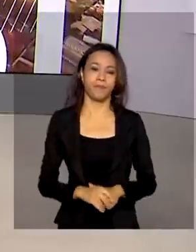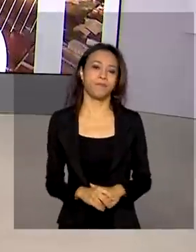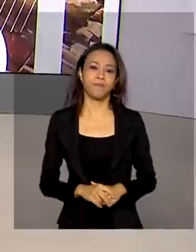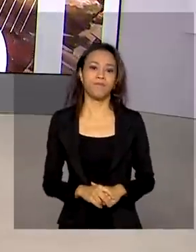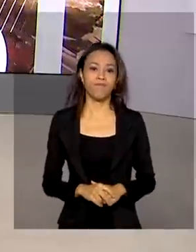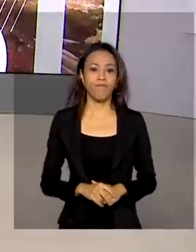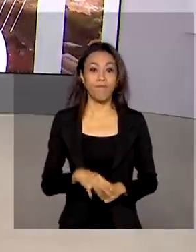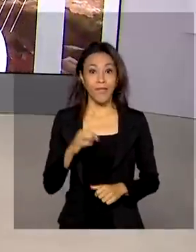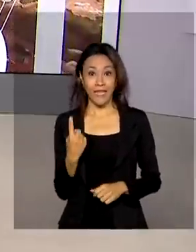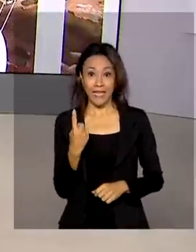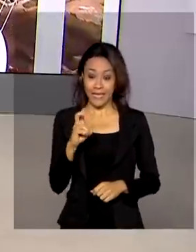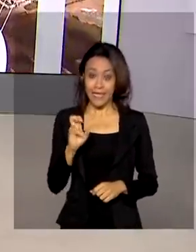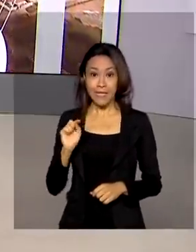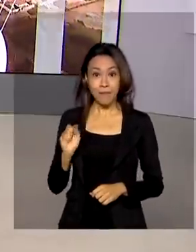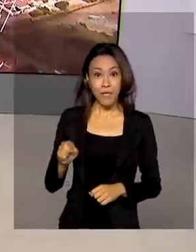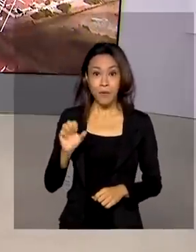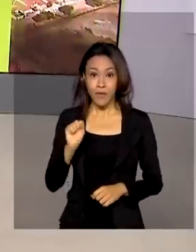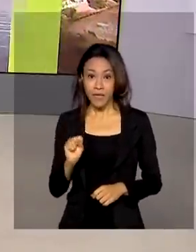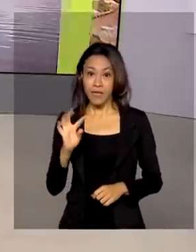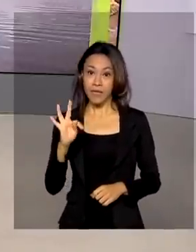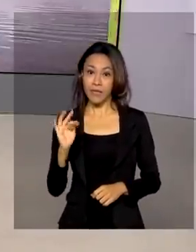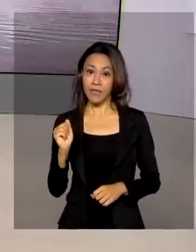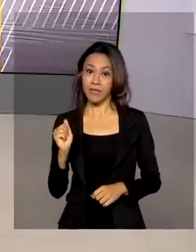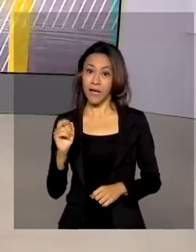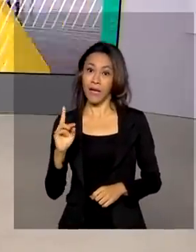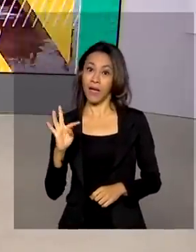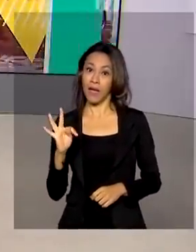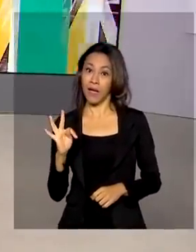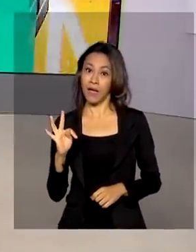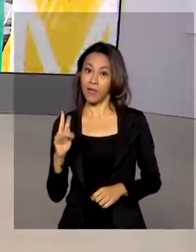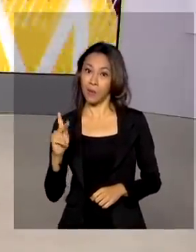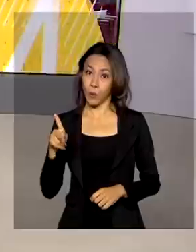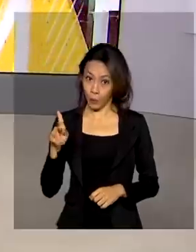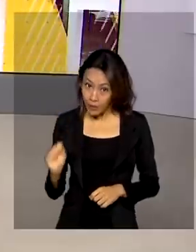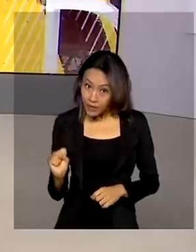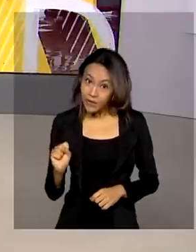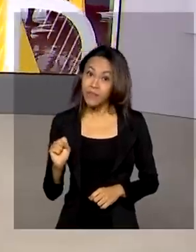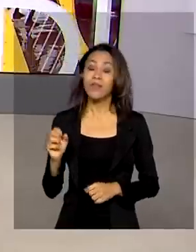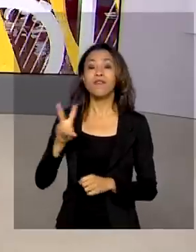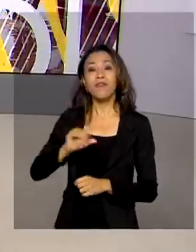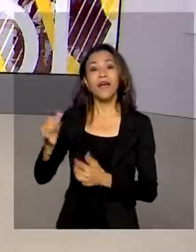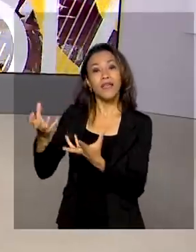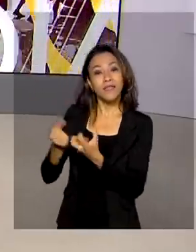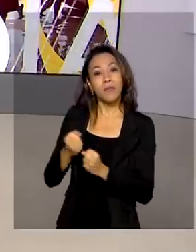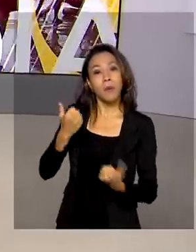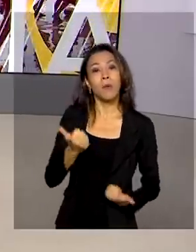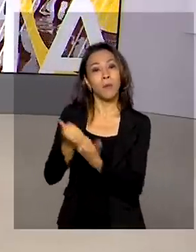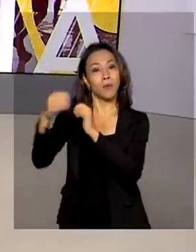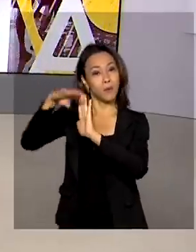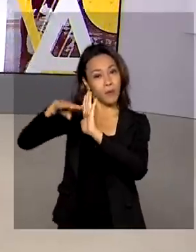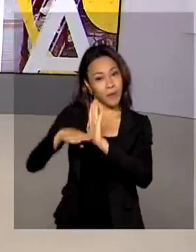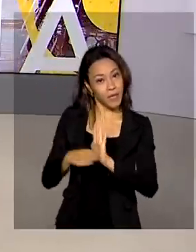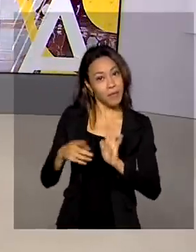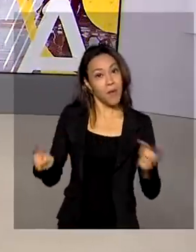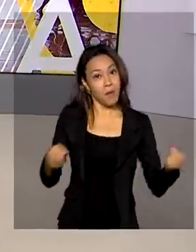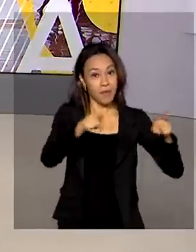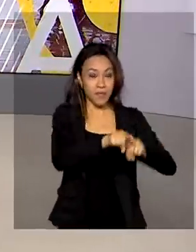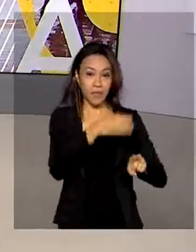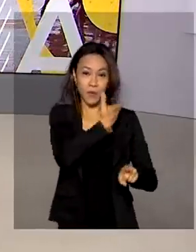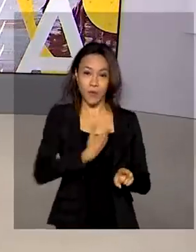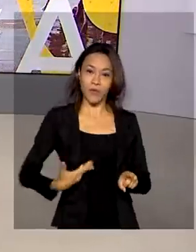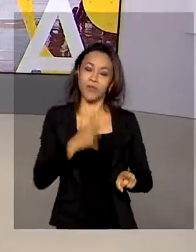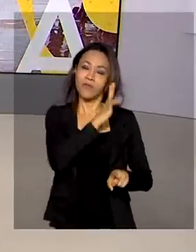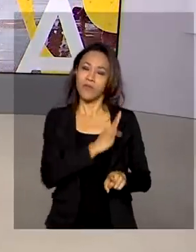15 mil startups brasileiras vão receber apoio do Programa Inovativa Brasil, uma parceria do governo federal com o SEBRAE.